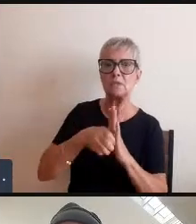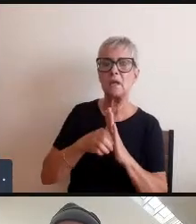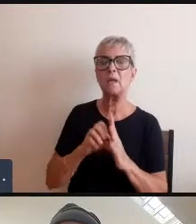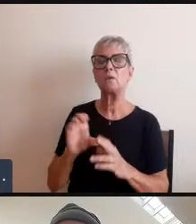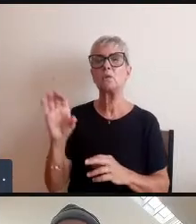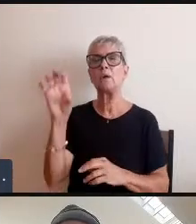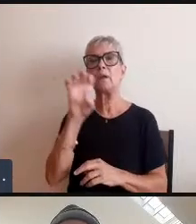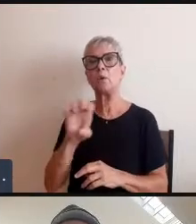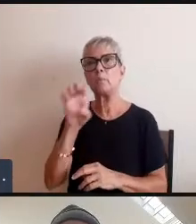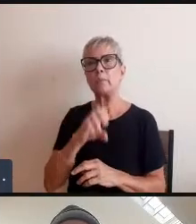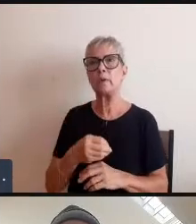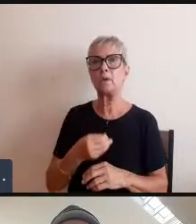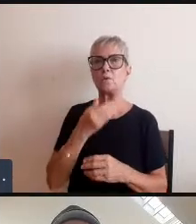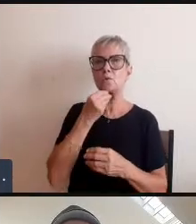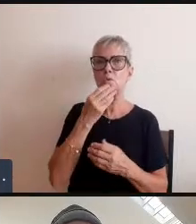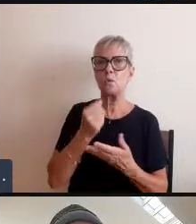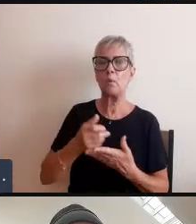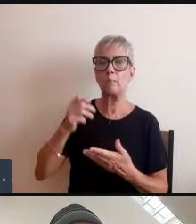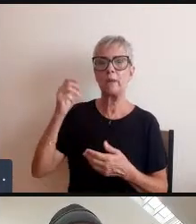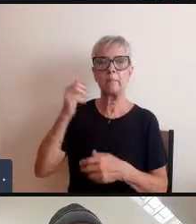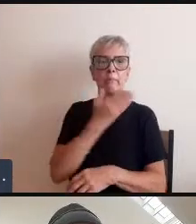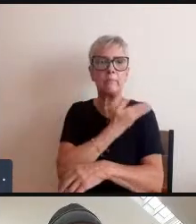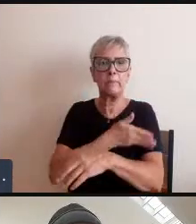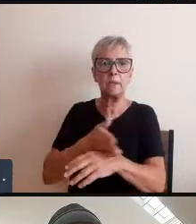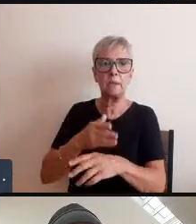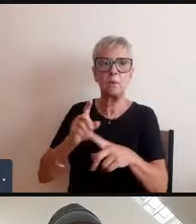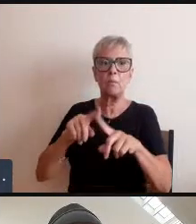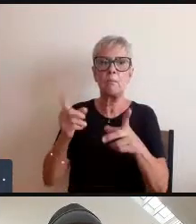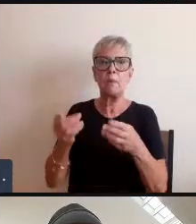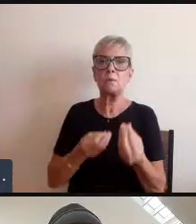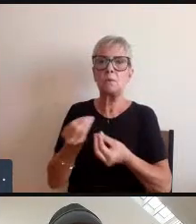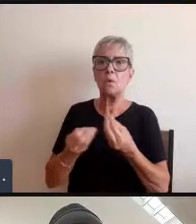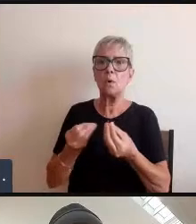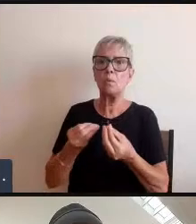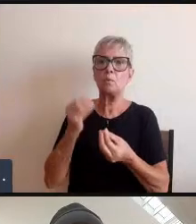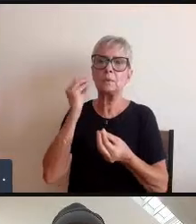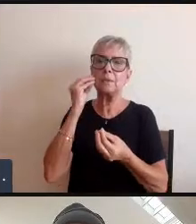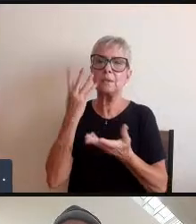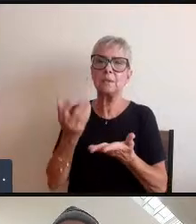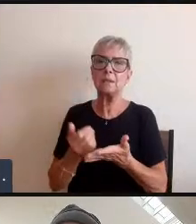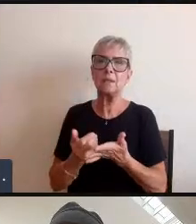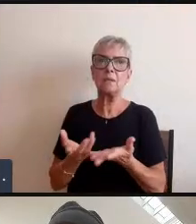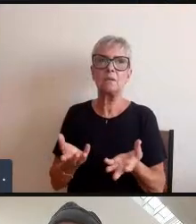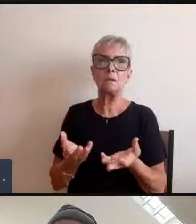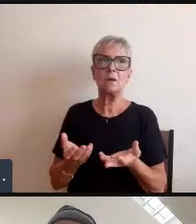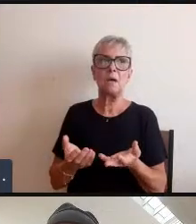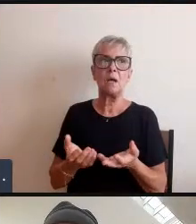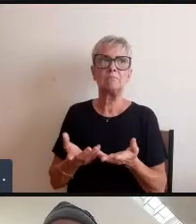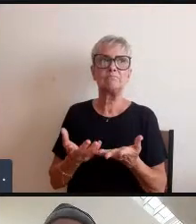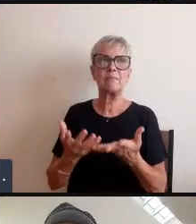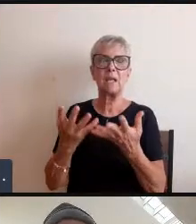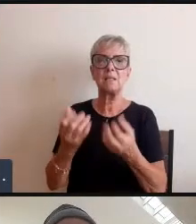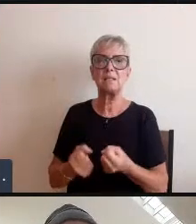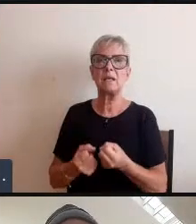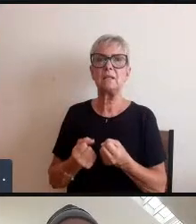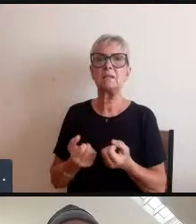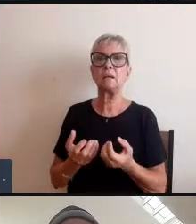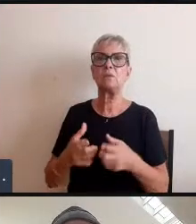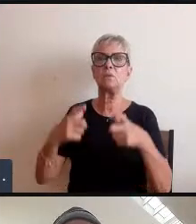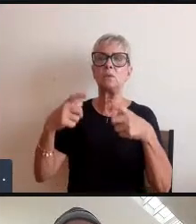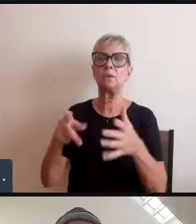colonizador mas que está atendendo a demanda de uma instituição que é uma instituição